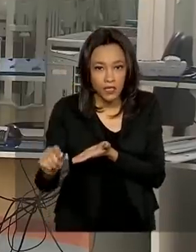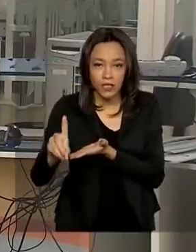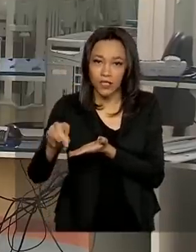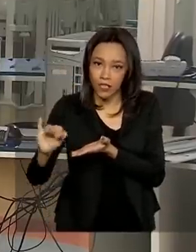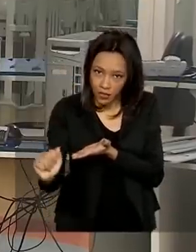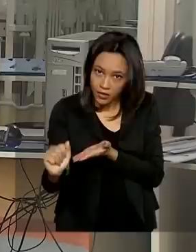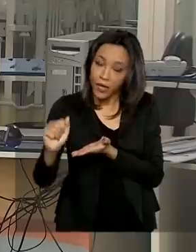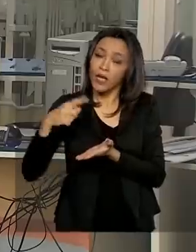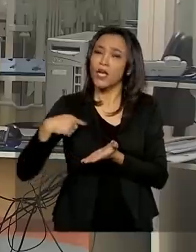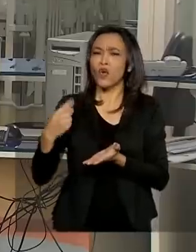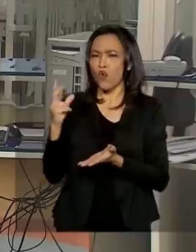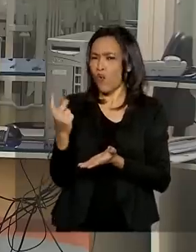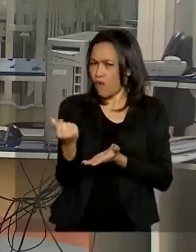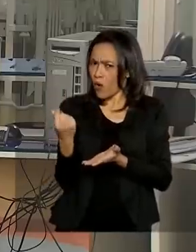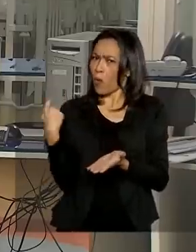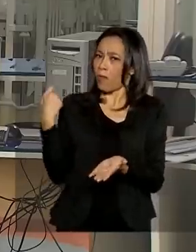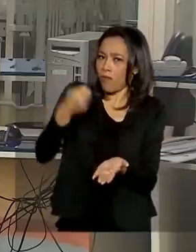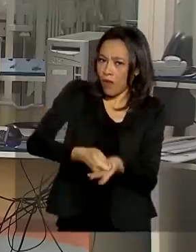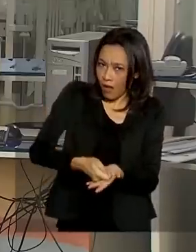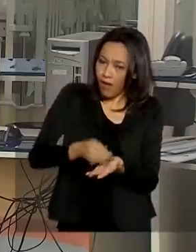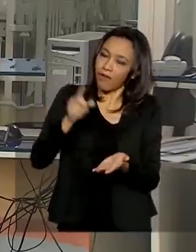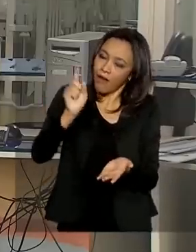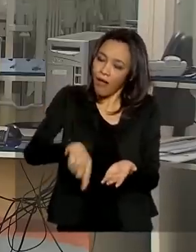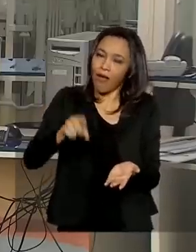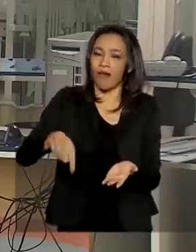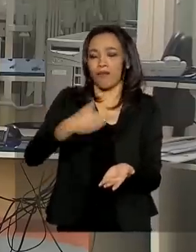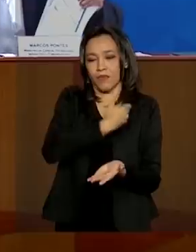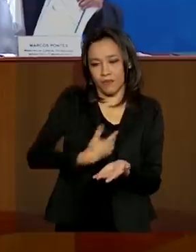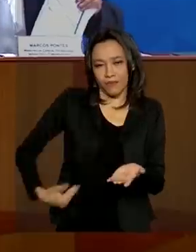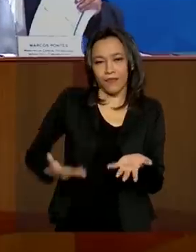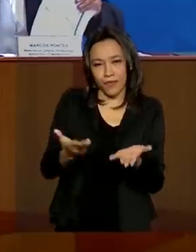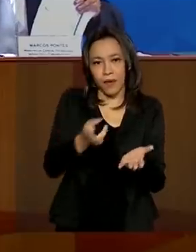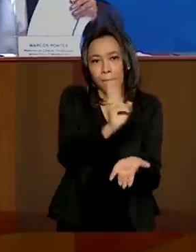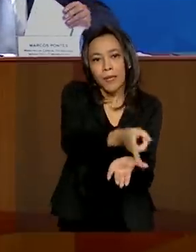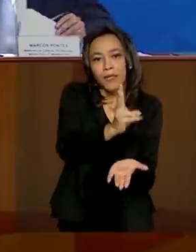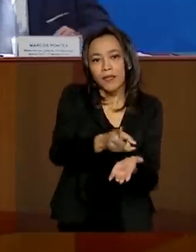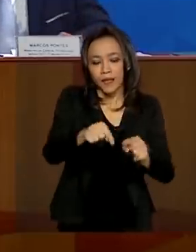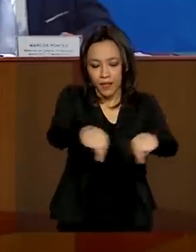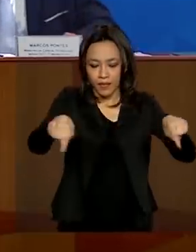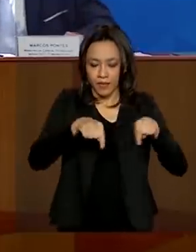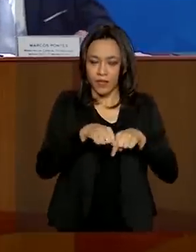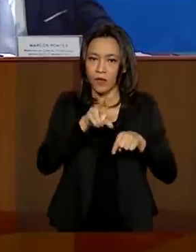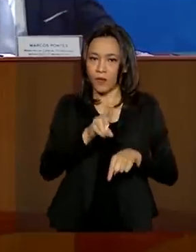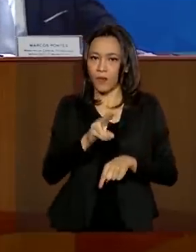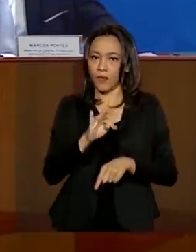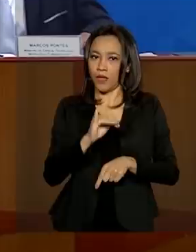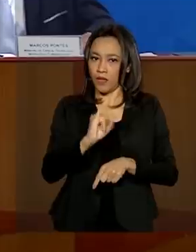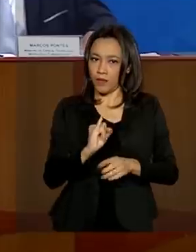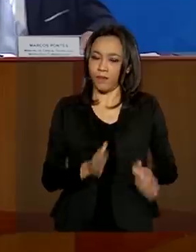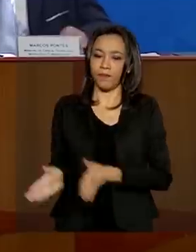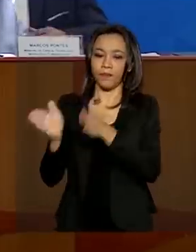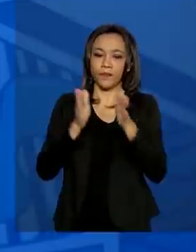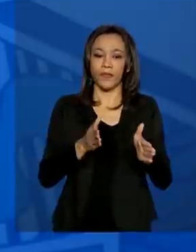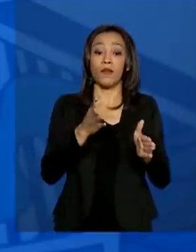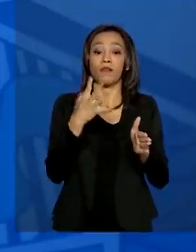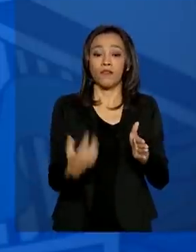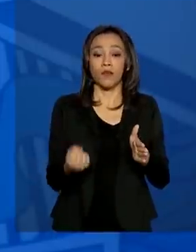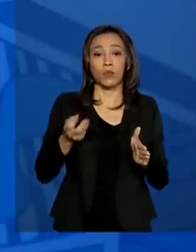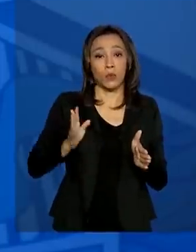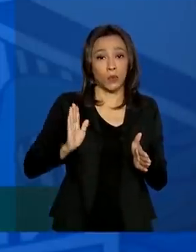geralmente pago pelo governo federal para a manutenção de leitos de UTI. A gente vai continuar a visita nas cidades.